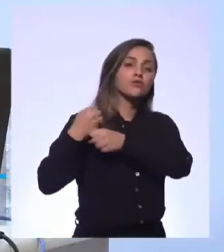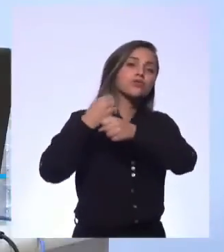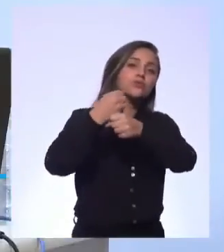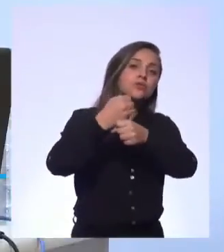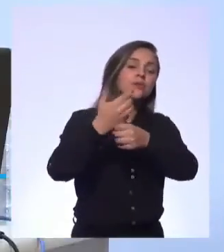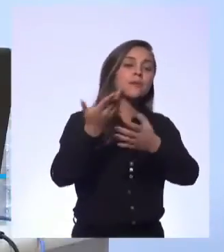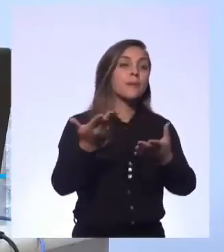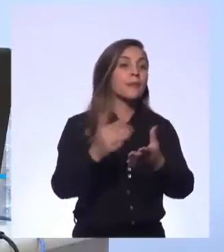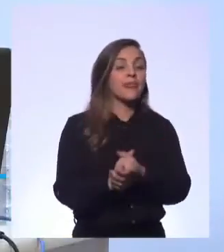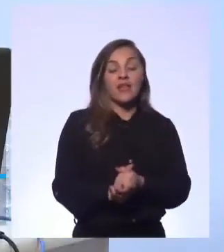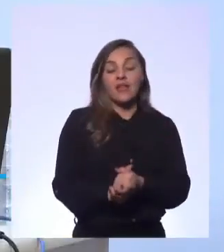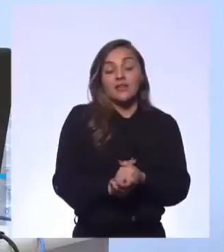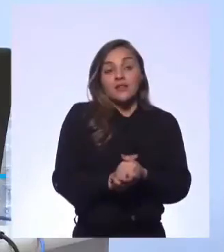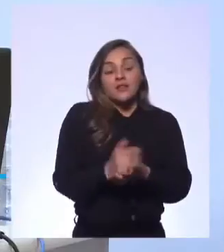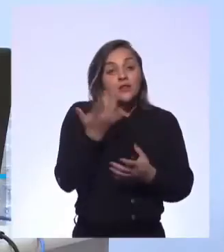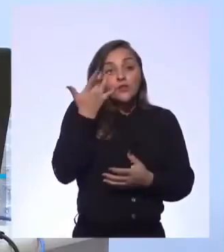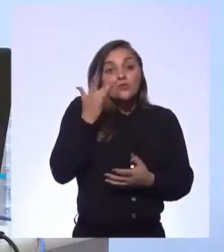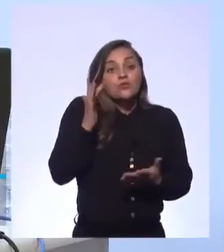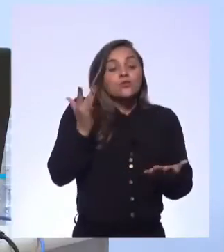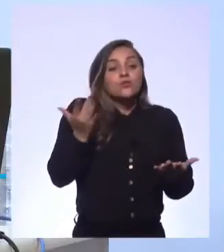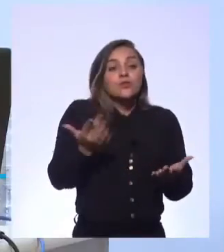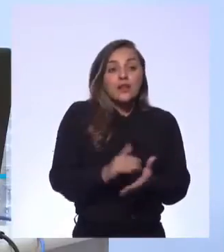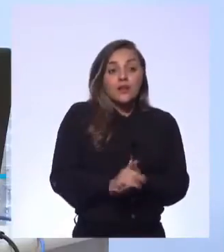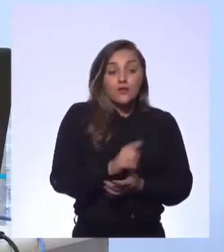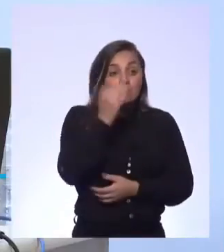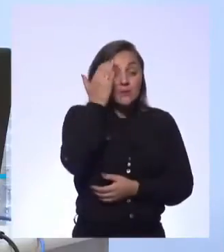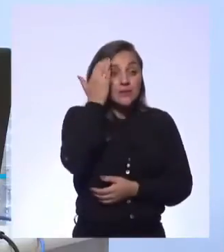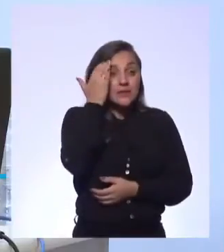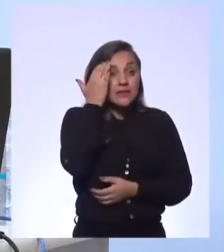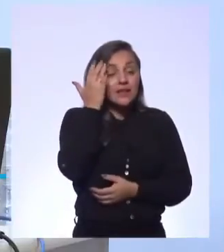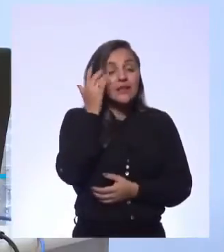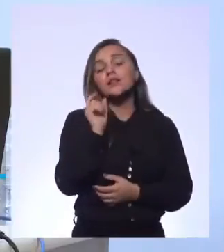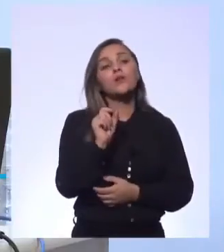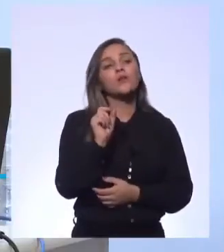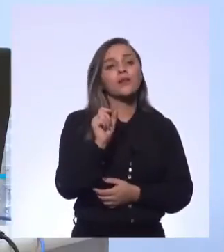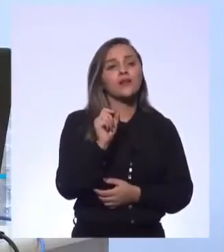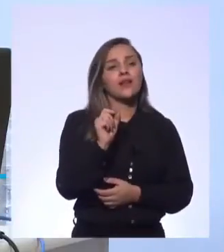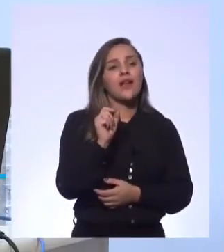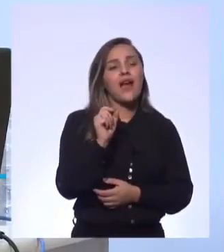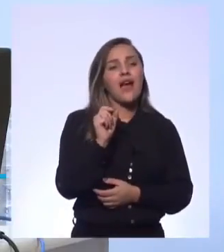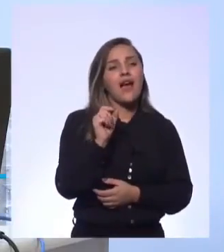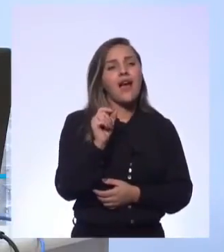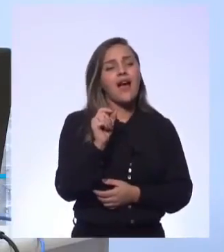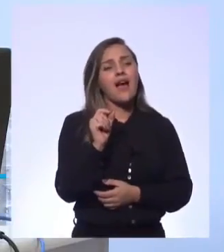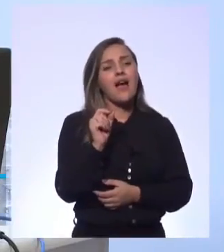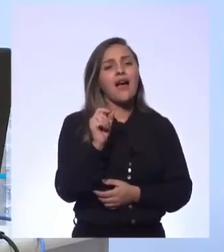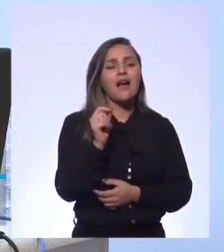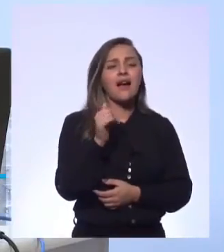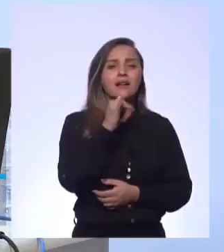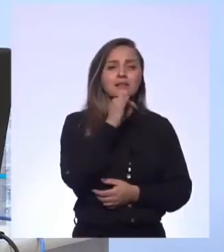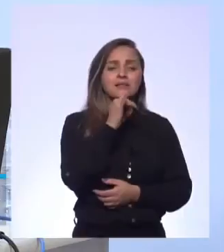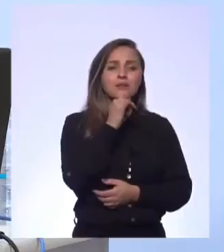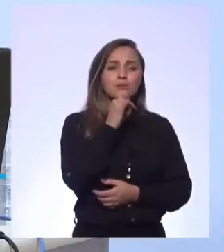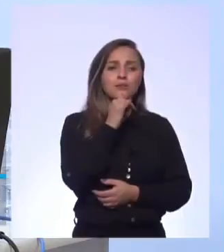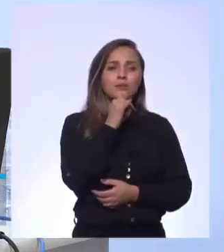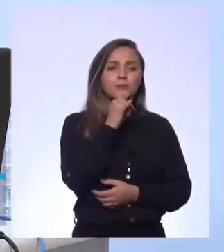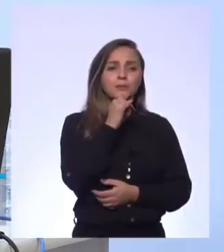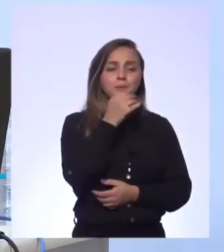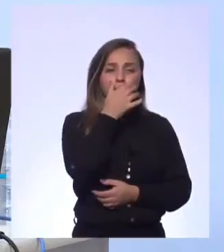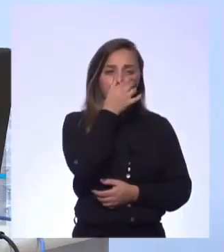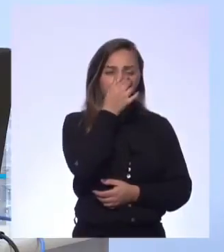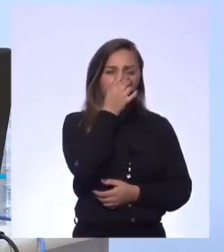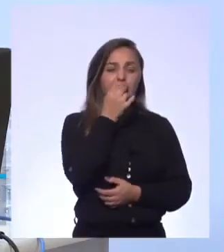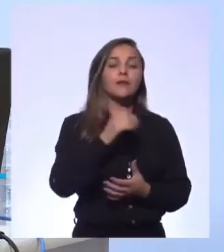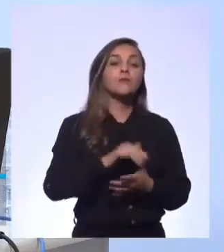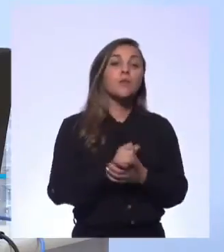relativo também, tá? É só você entender que tudo aquilo que é muito fácil de processar e deixar com que, teoricamente,